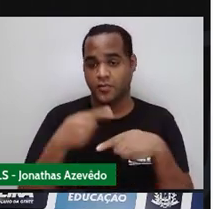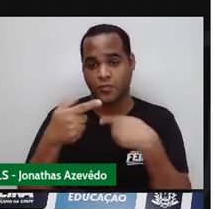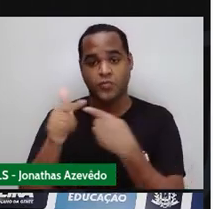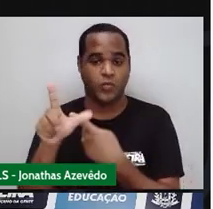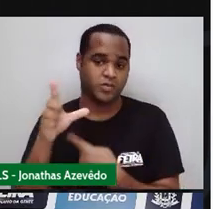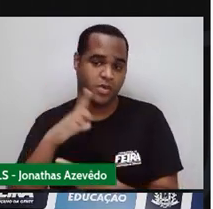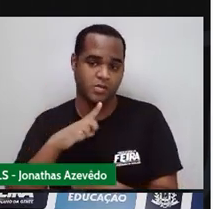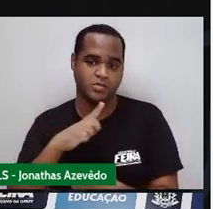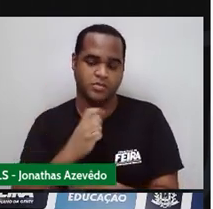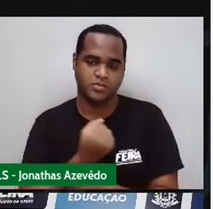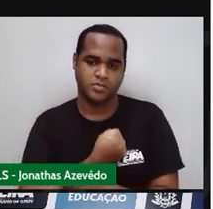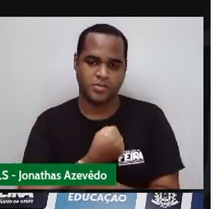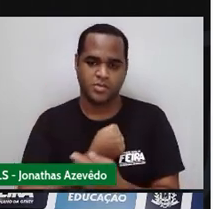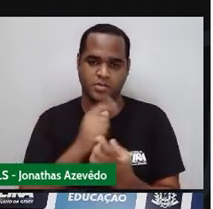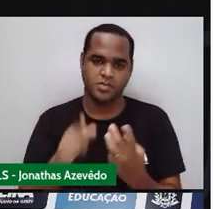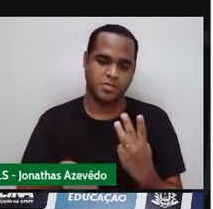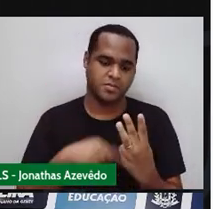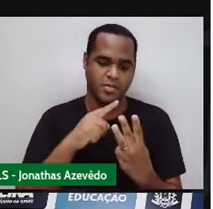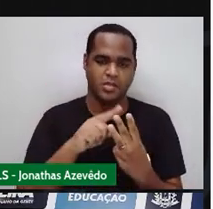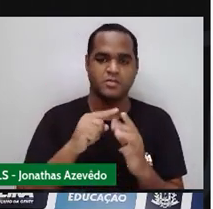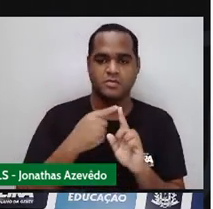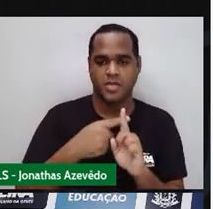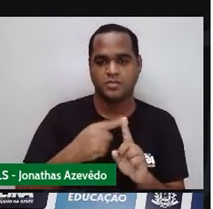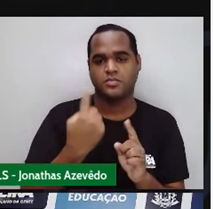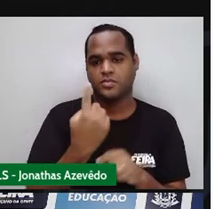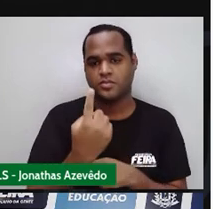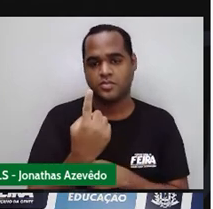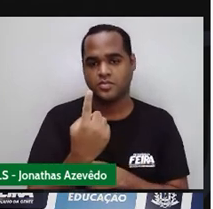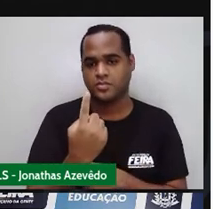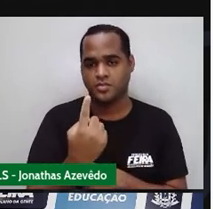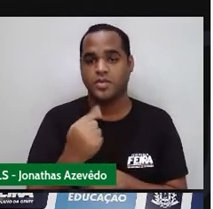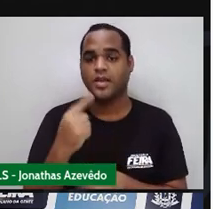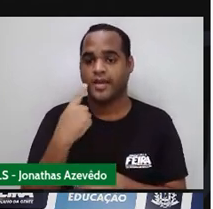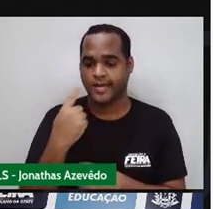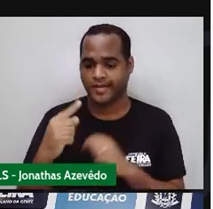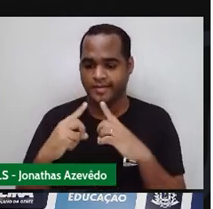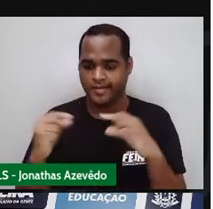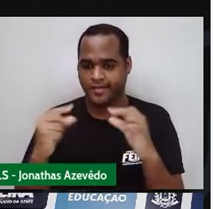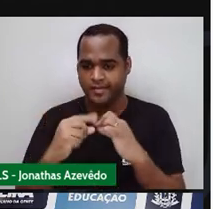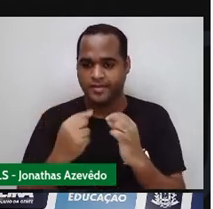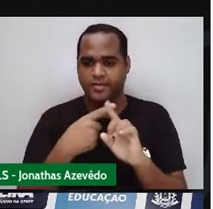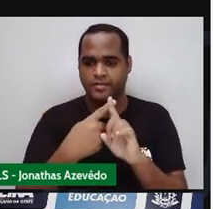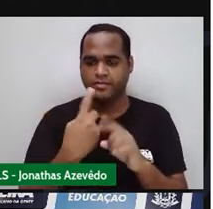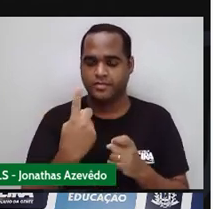É o do meio mais um No caso do meio a estrelinha A estrelinha mais um